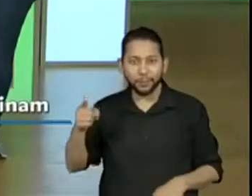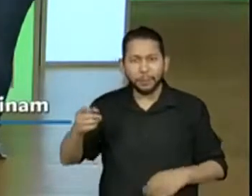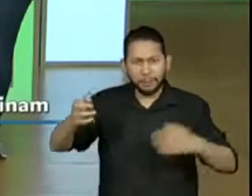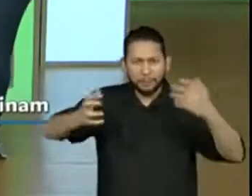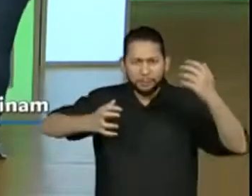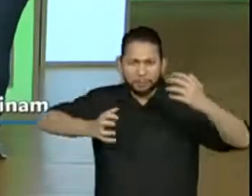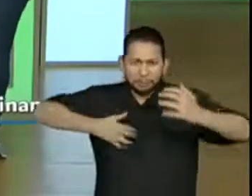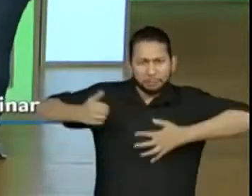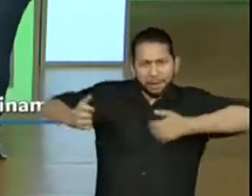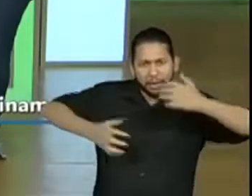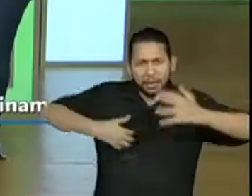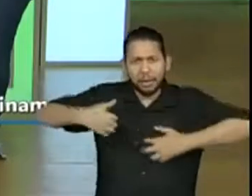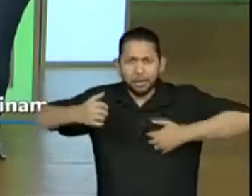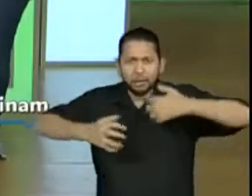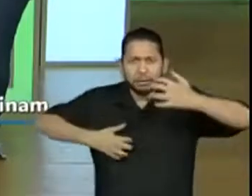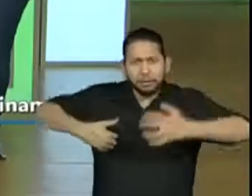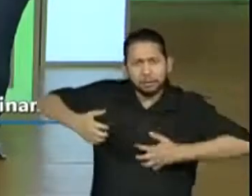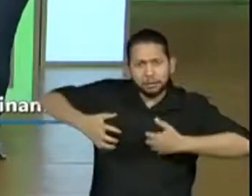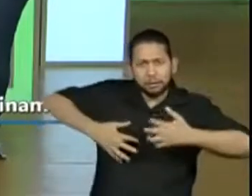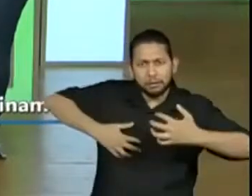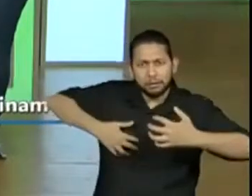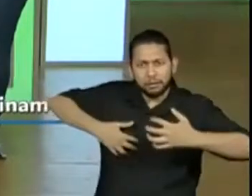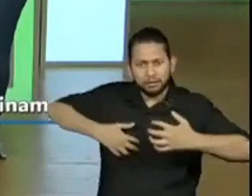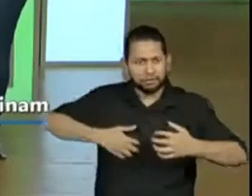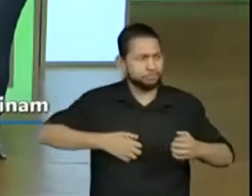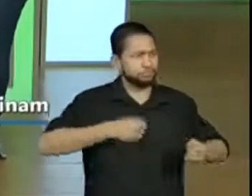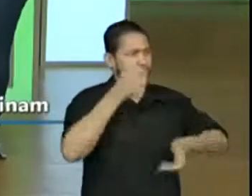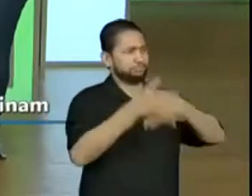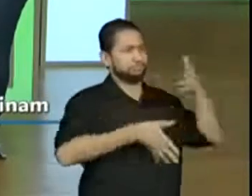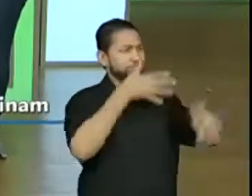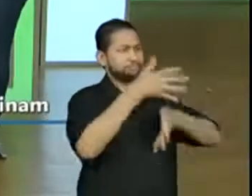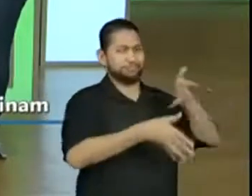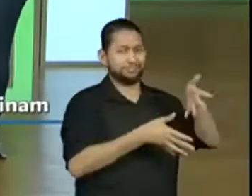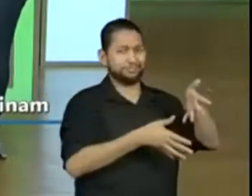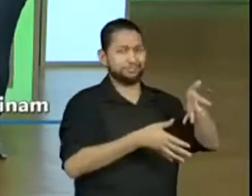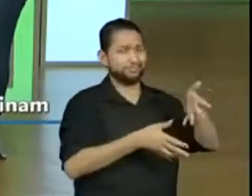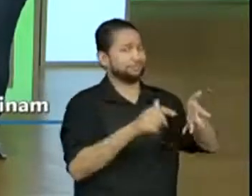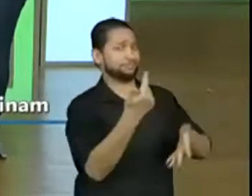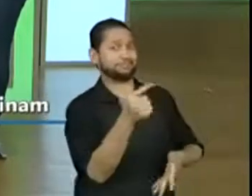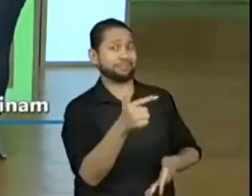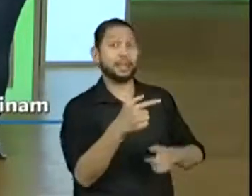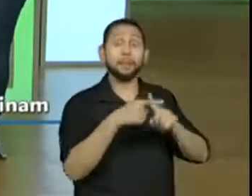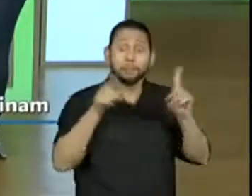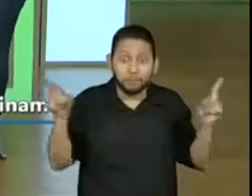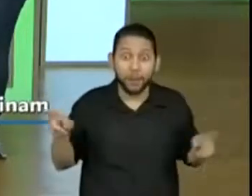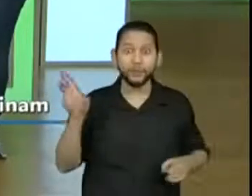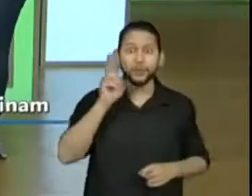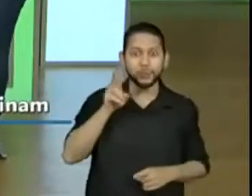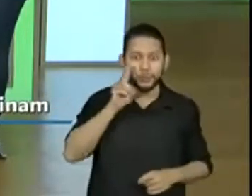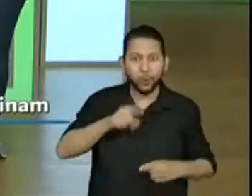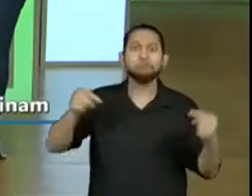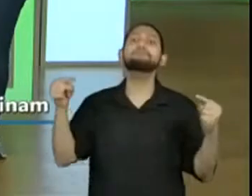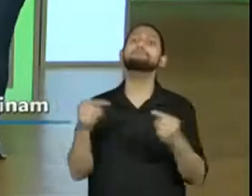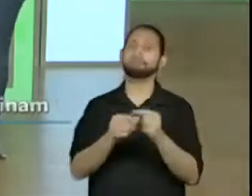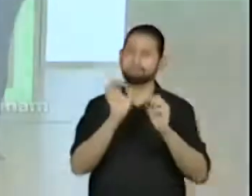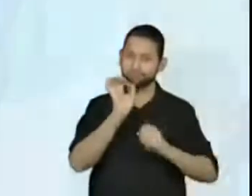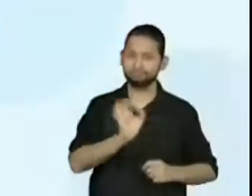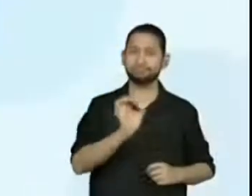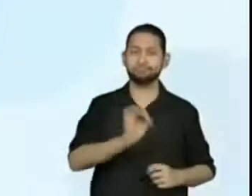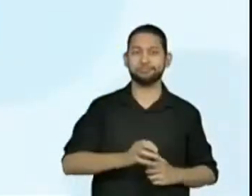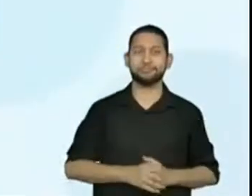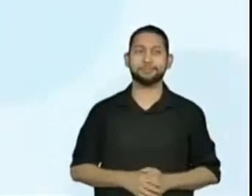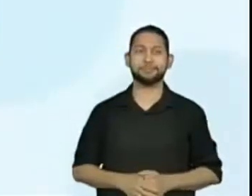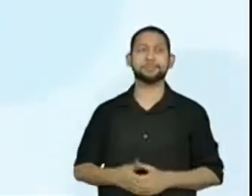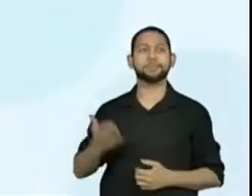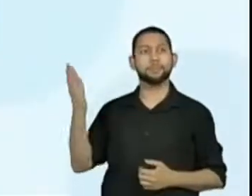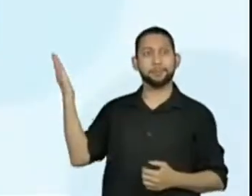falar, agir. Então, é uma característica bem marcante da fábula. E a próxima, professora? Então,